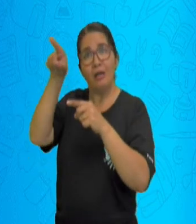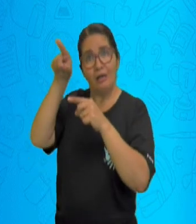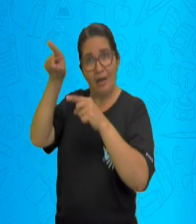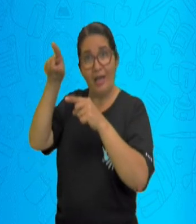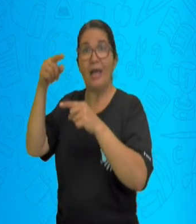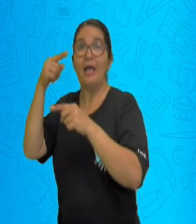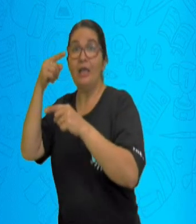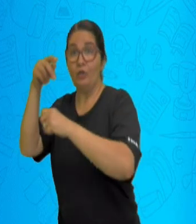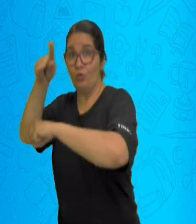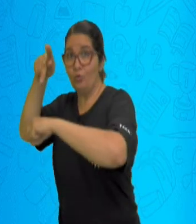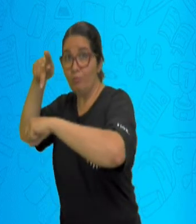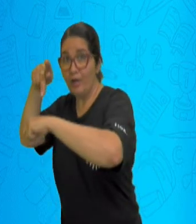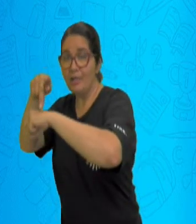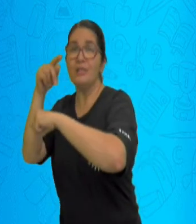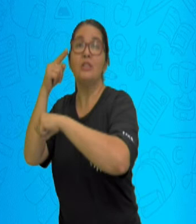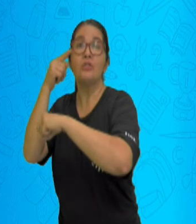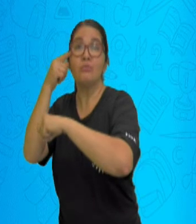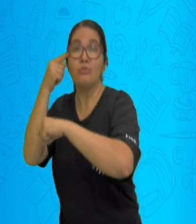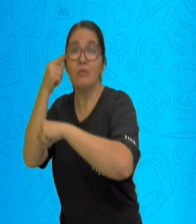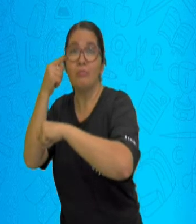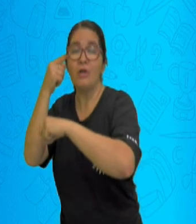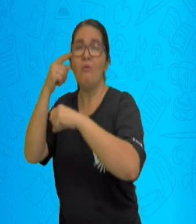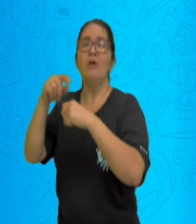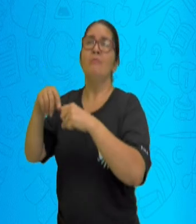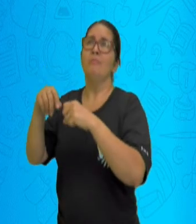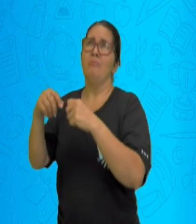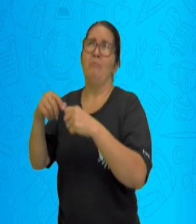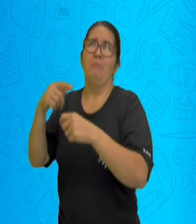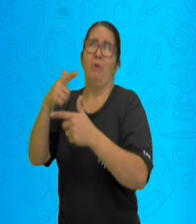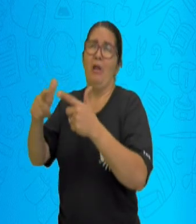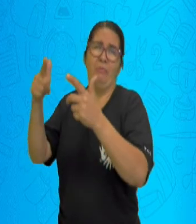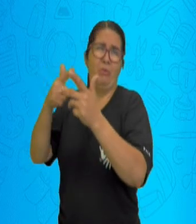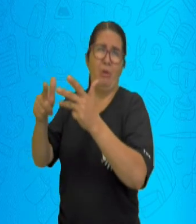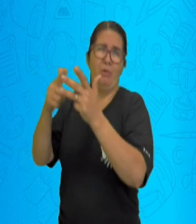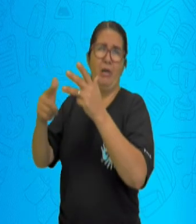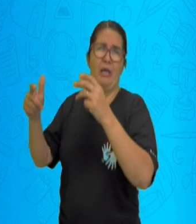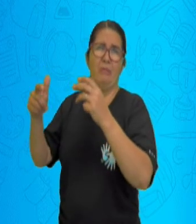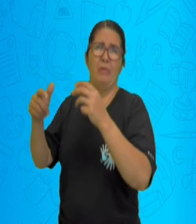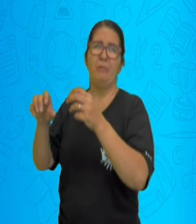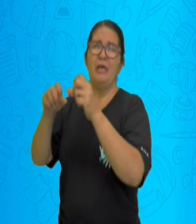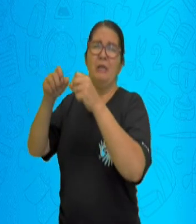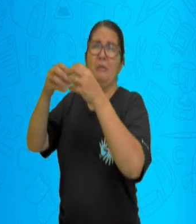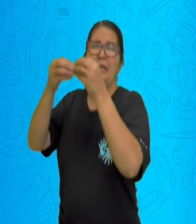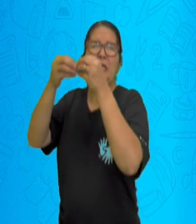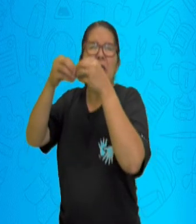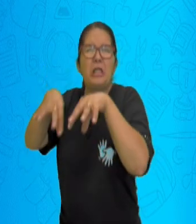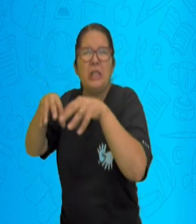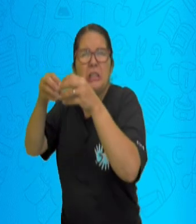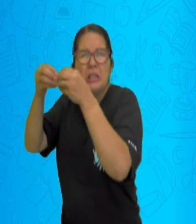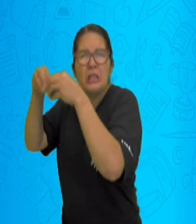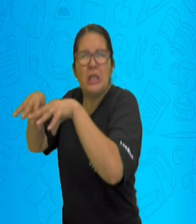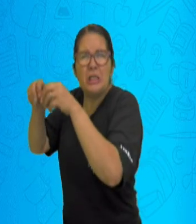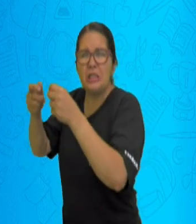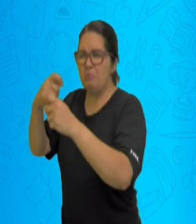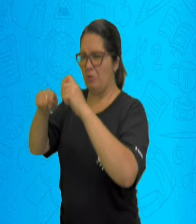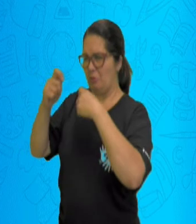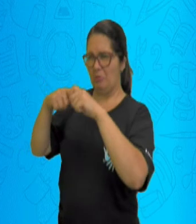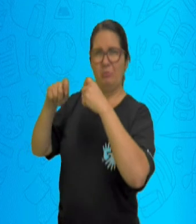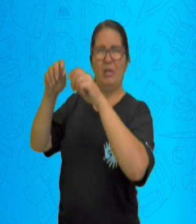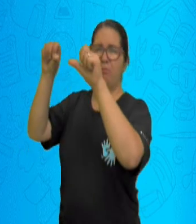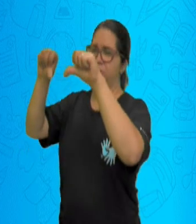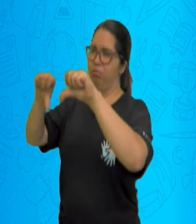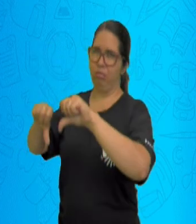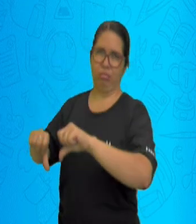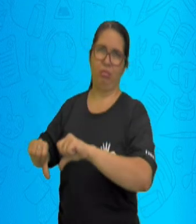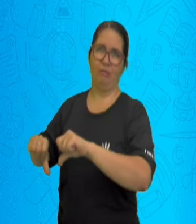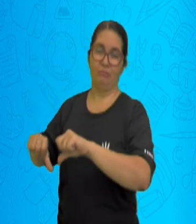e grande parte da sua população passava fome. Então, para sair daquela situação, saíram do Japão e vieram